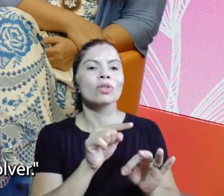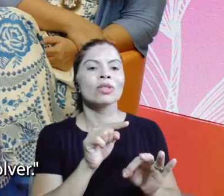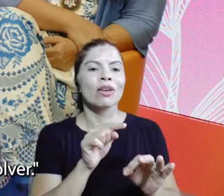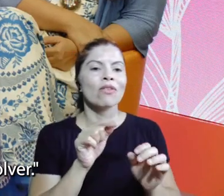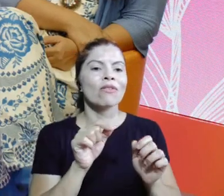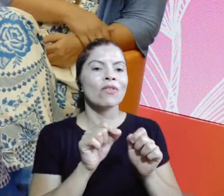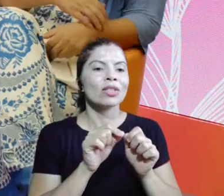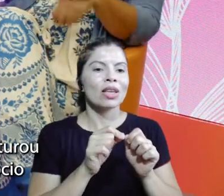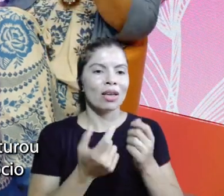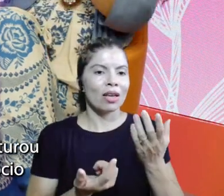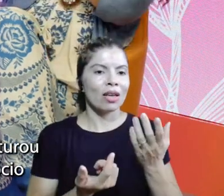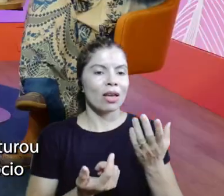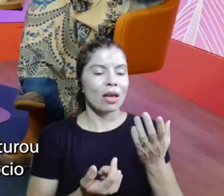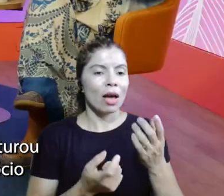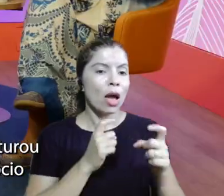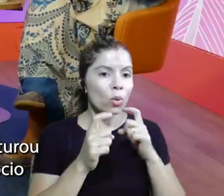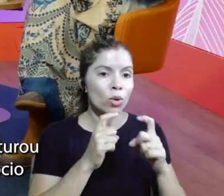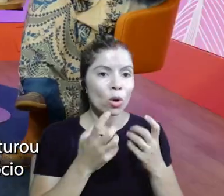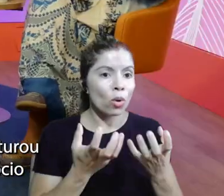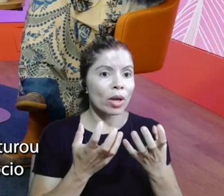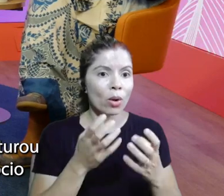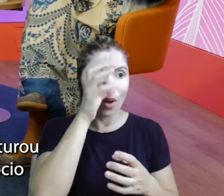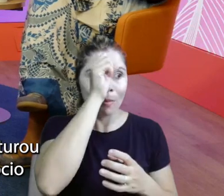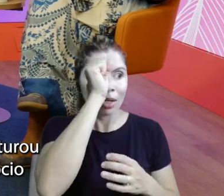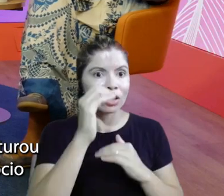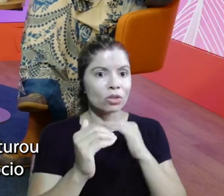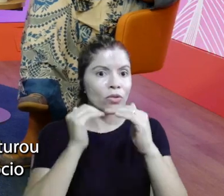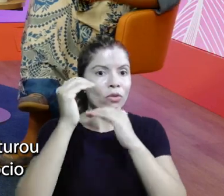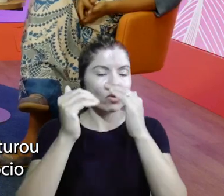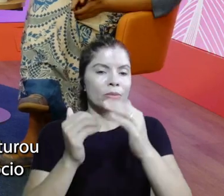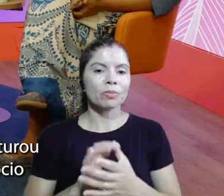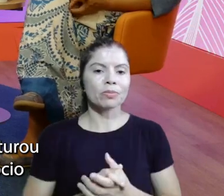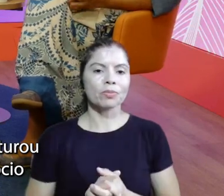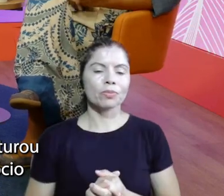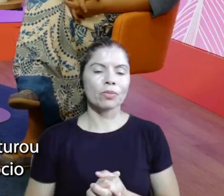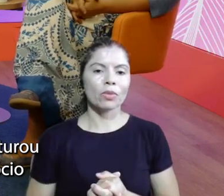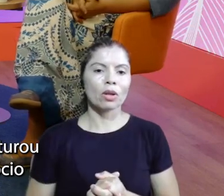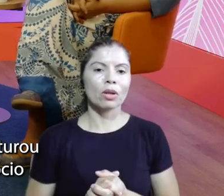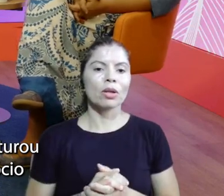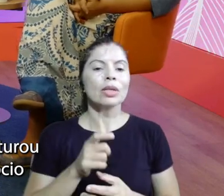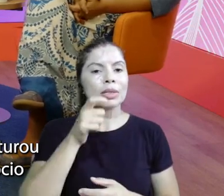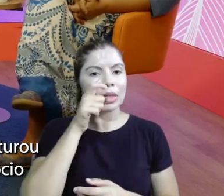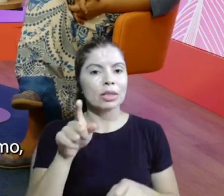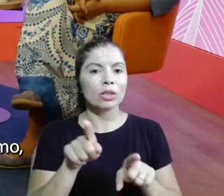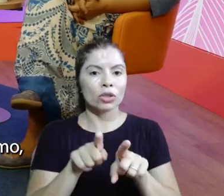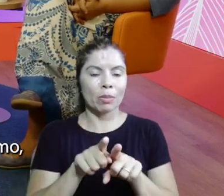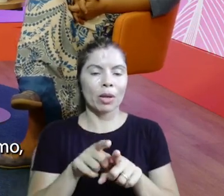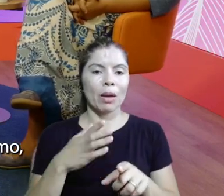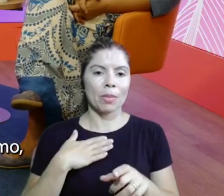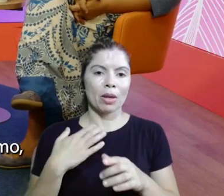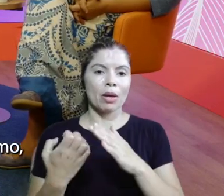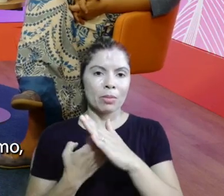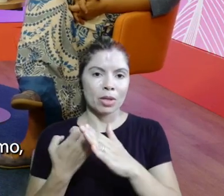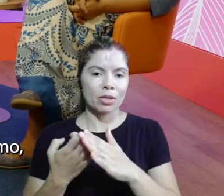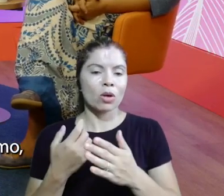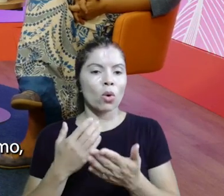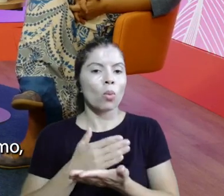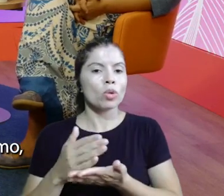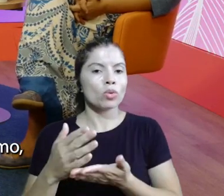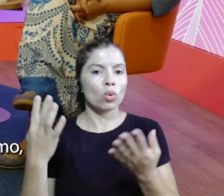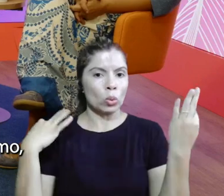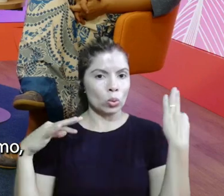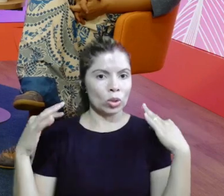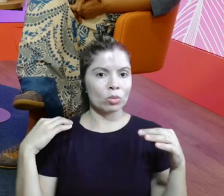quero aprender a me desenvolver. Olha isso. Lili, você sabe que quando a gente estrutura o Apomitolândia como um modelo de negócio mesmo, bom, vamos abrir pro